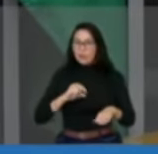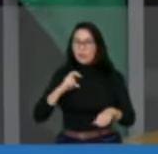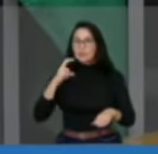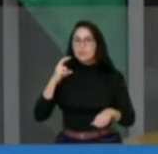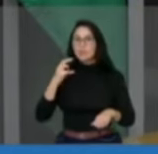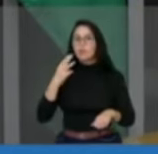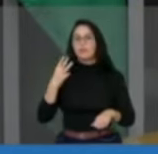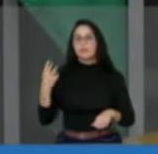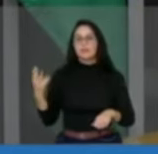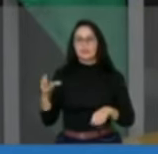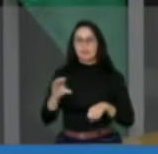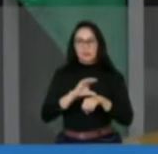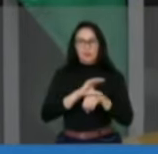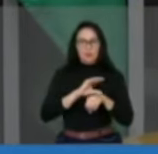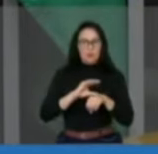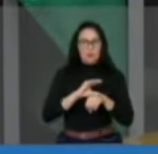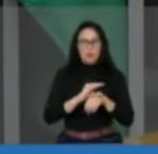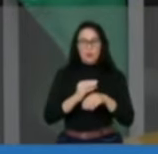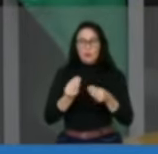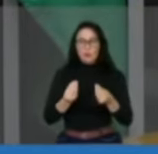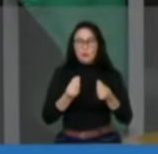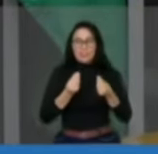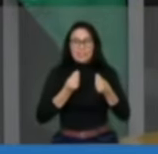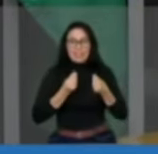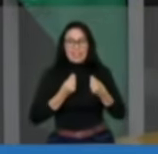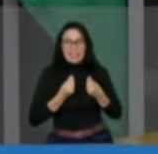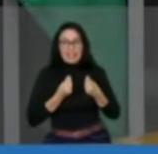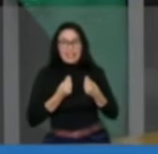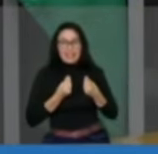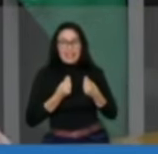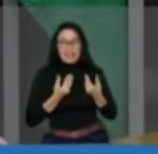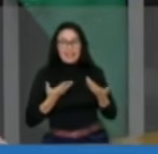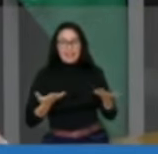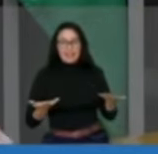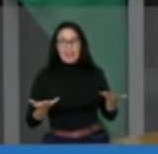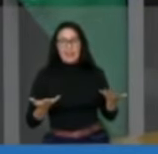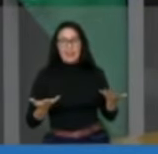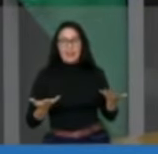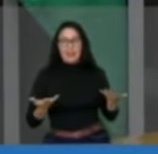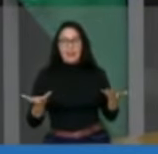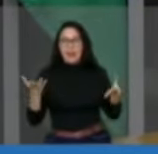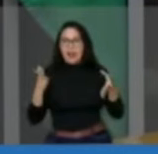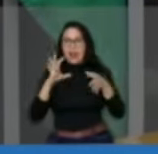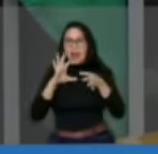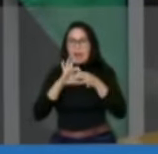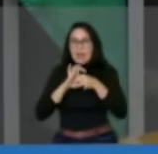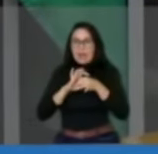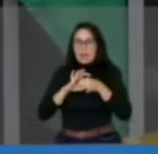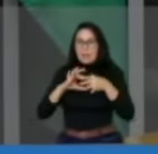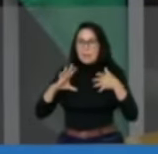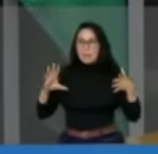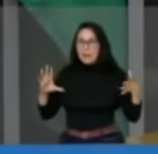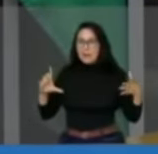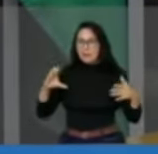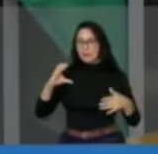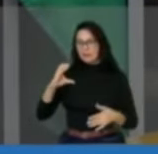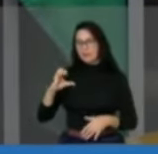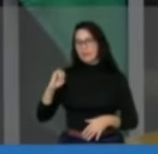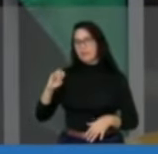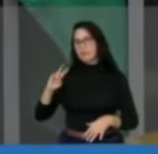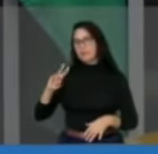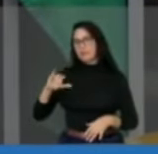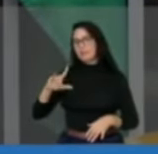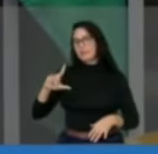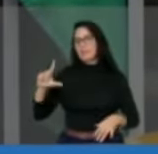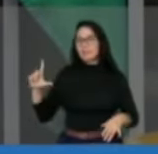nos garante a inviolabilidade civil e criminal por quaisquer